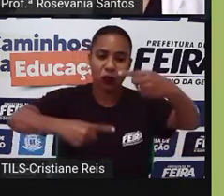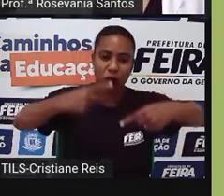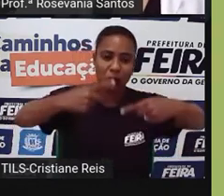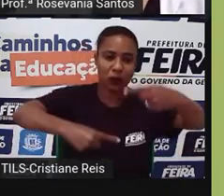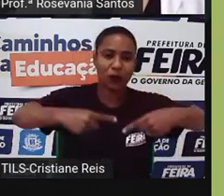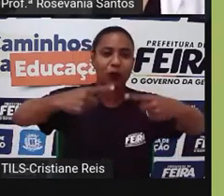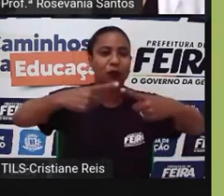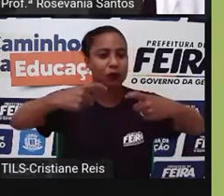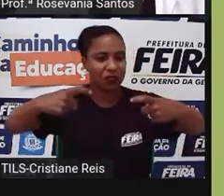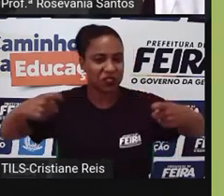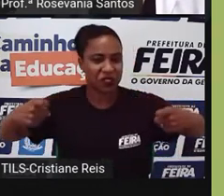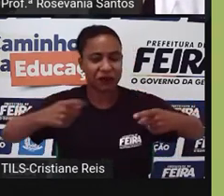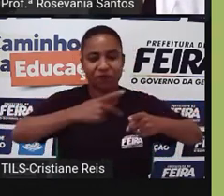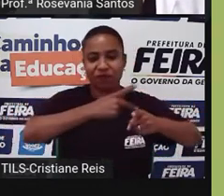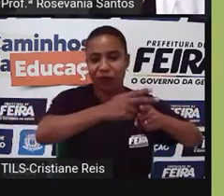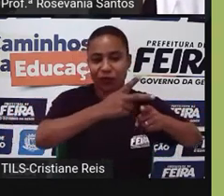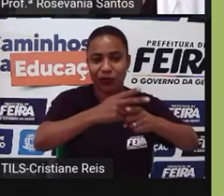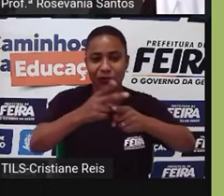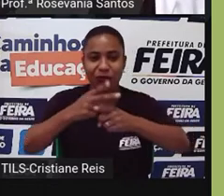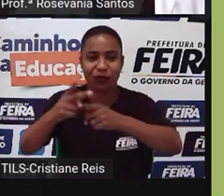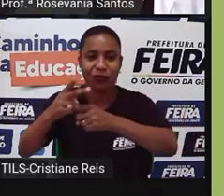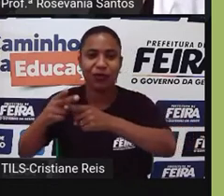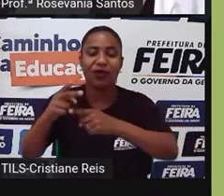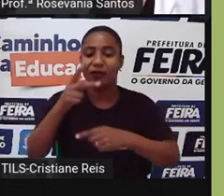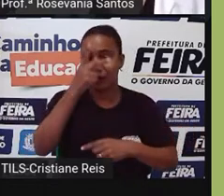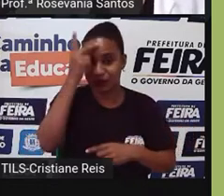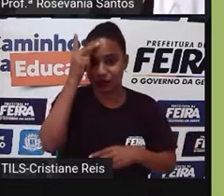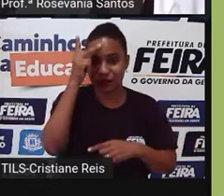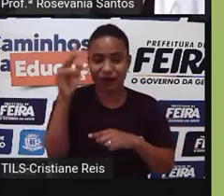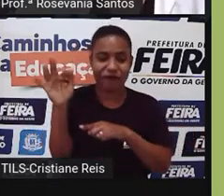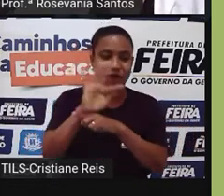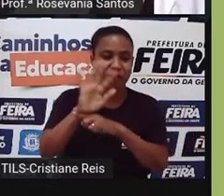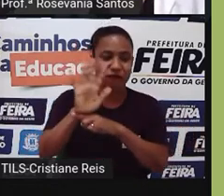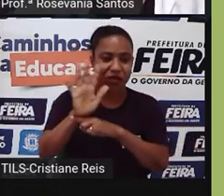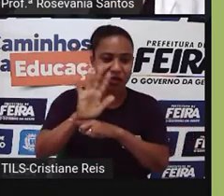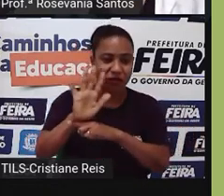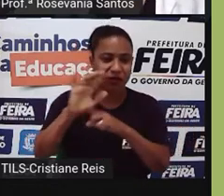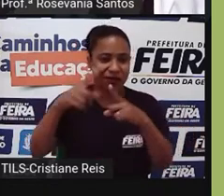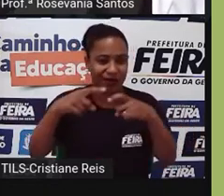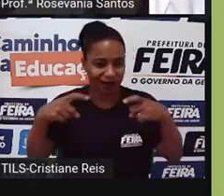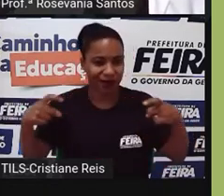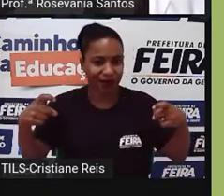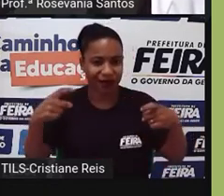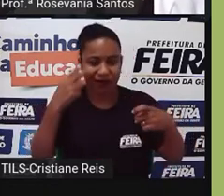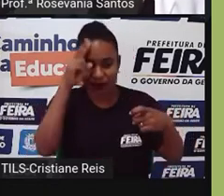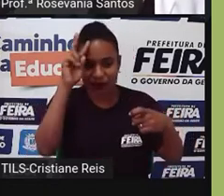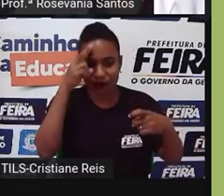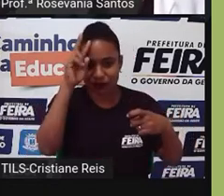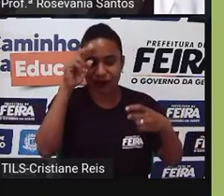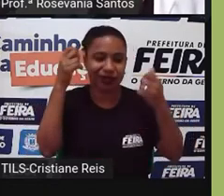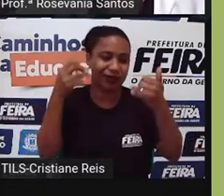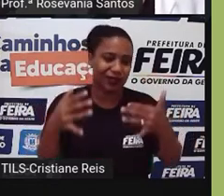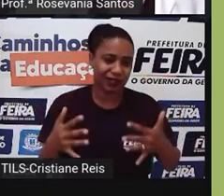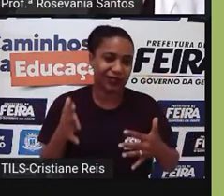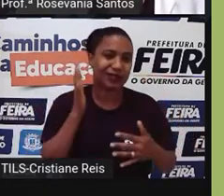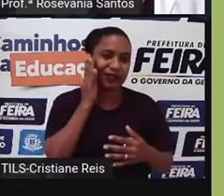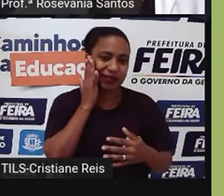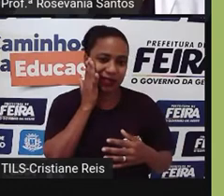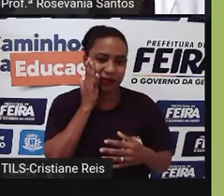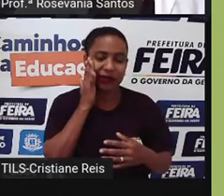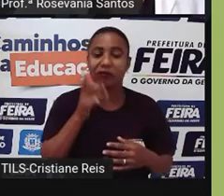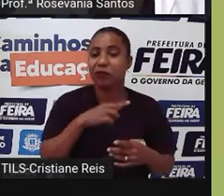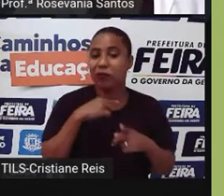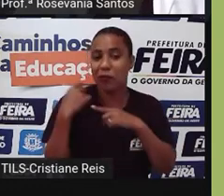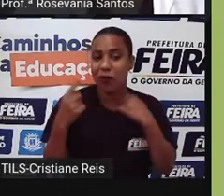quem gosta, né, desses filmes, né, de guerra, sabe muito bem como é que elas ocorrem, tem muitas mortes, muitas baixas mesmo,